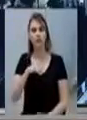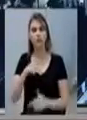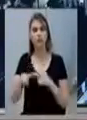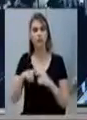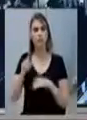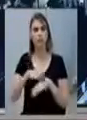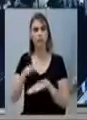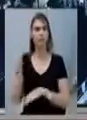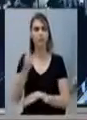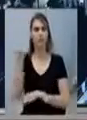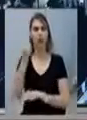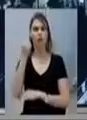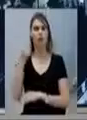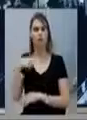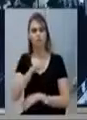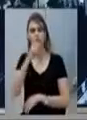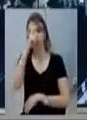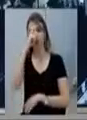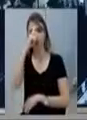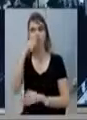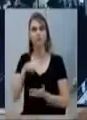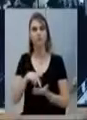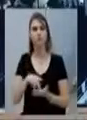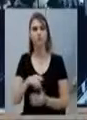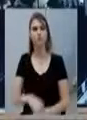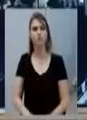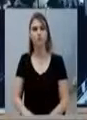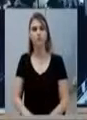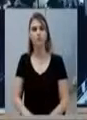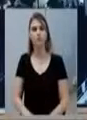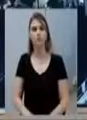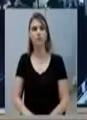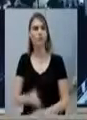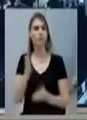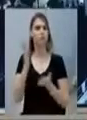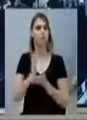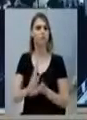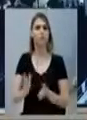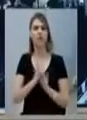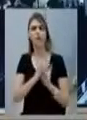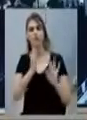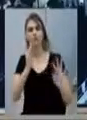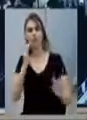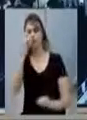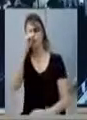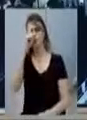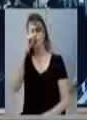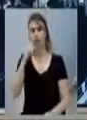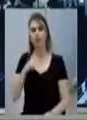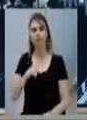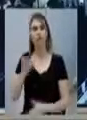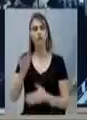eram encaminhados ao Hospital São Paulo. Tirava as filas existentes no Hospital São Paulo, e eram